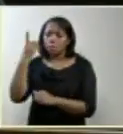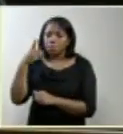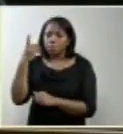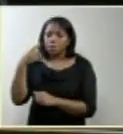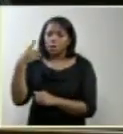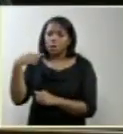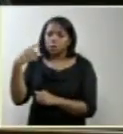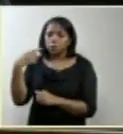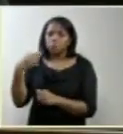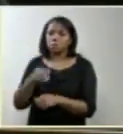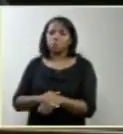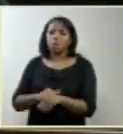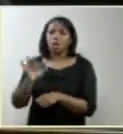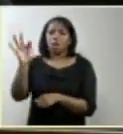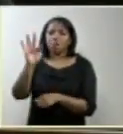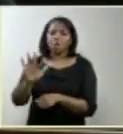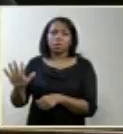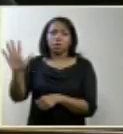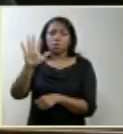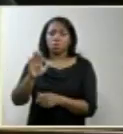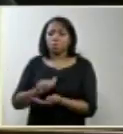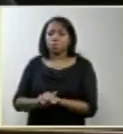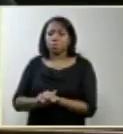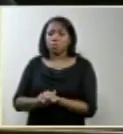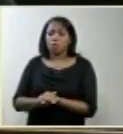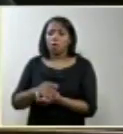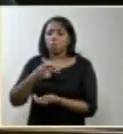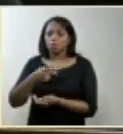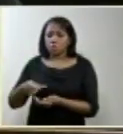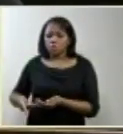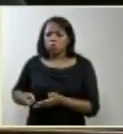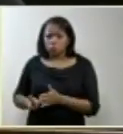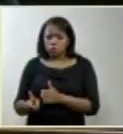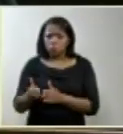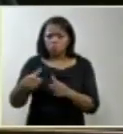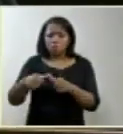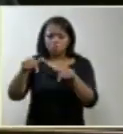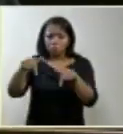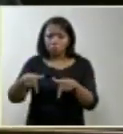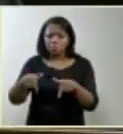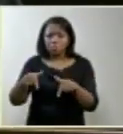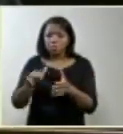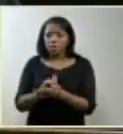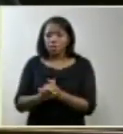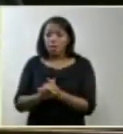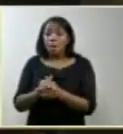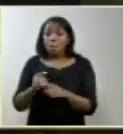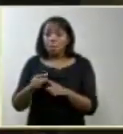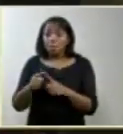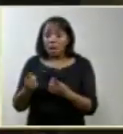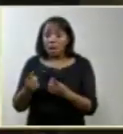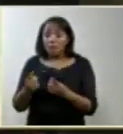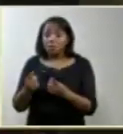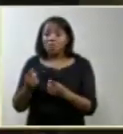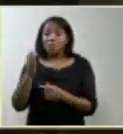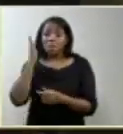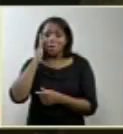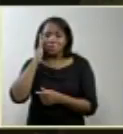presidente vossa excelência permanece eu sei que as atribuições do cargo